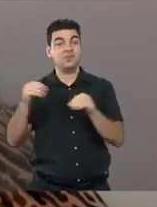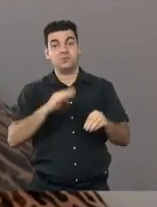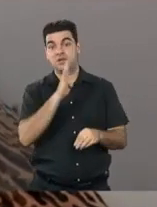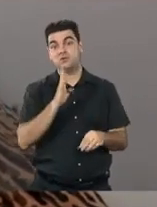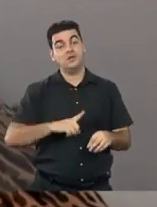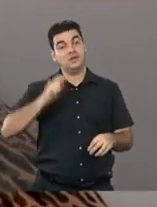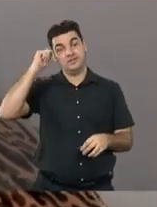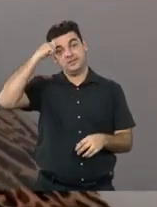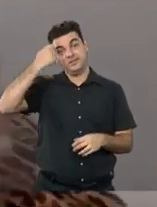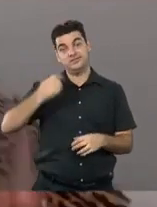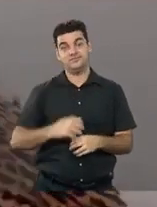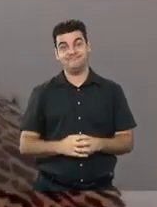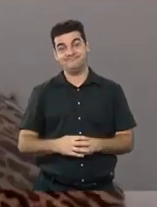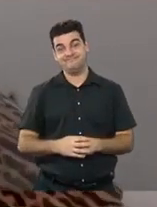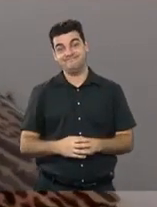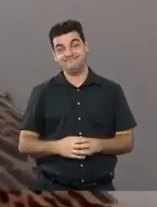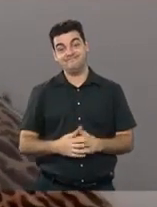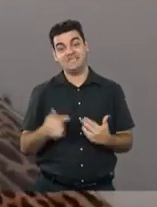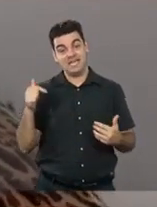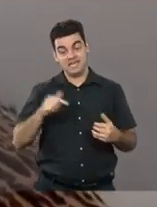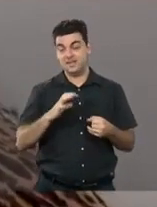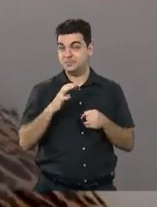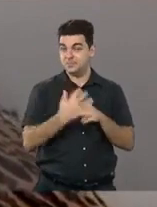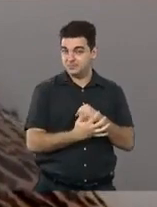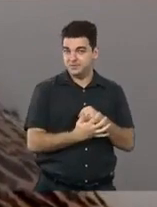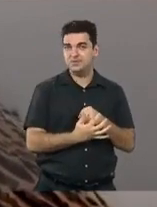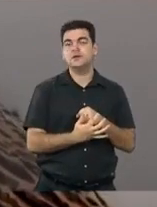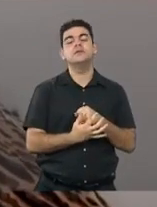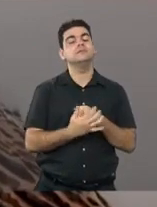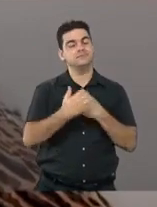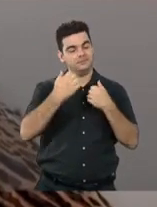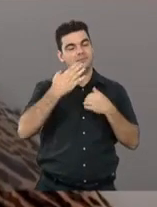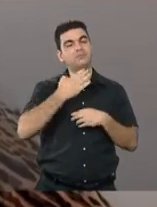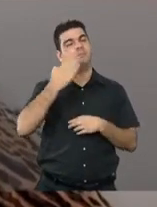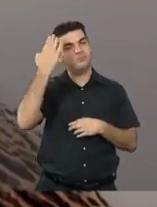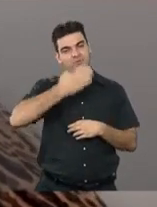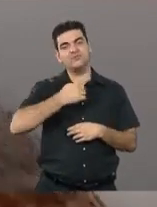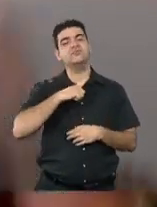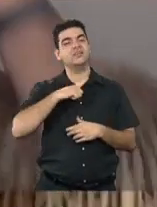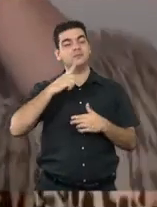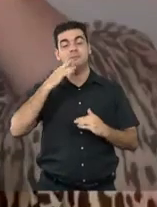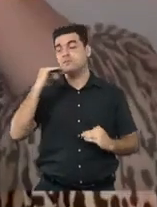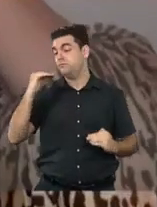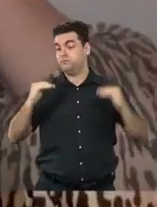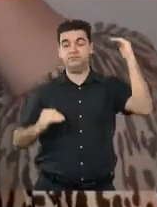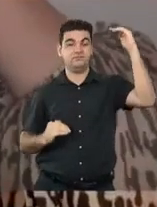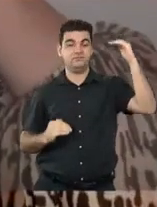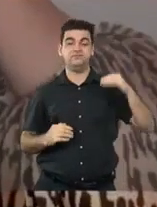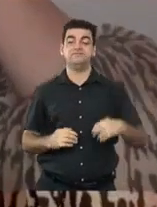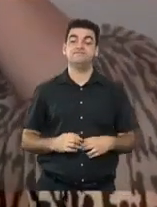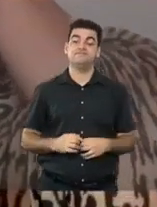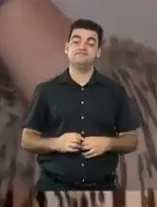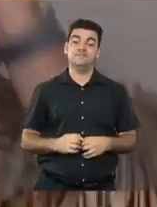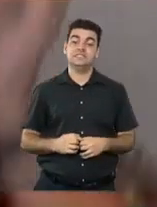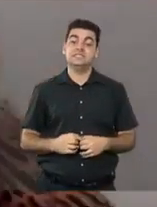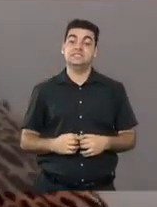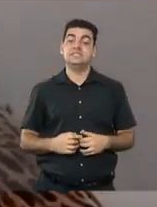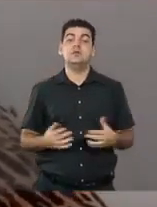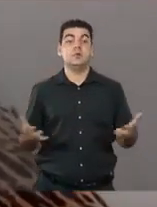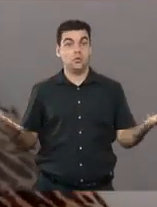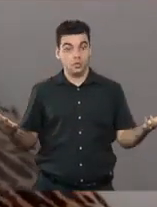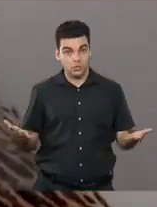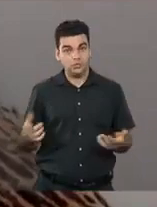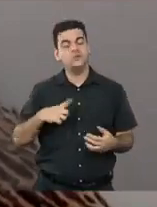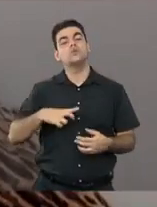acho que a epidemia descancarou essa desigualdade social. E eu abro minhas redes, só para terminar, eu abro minhas redes